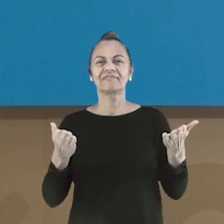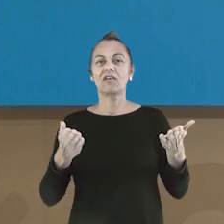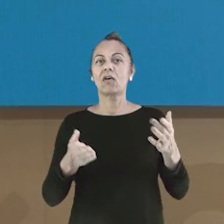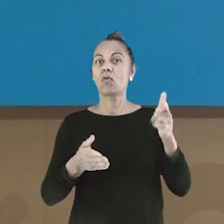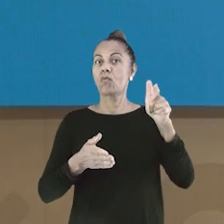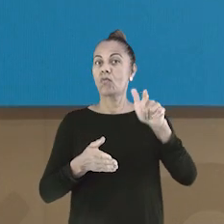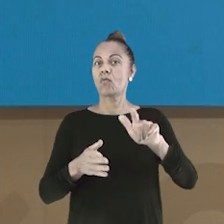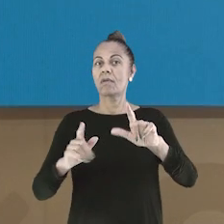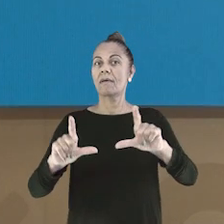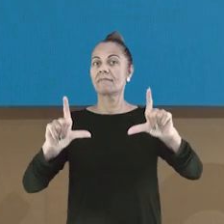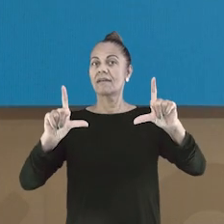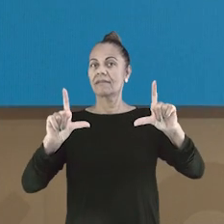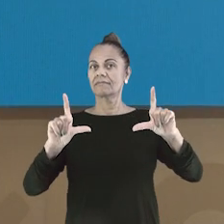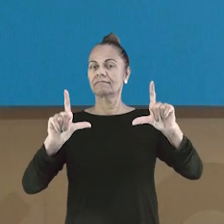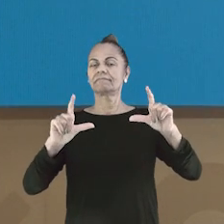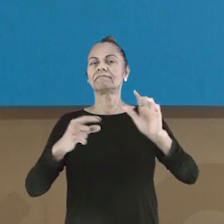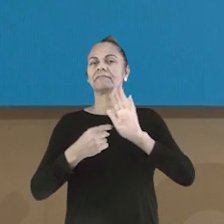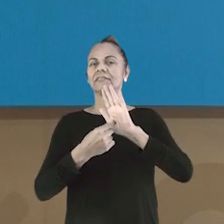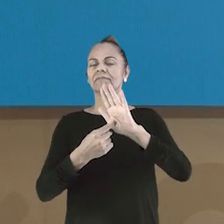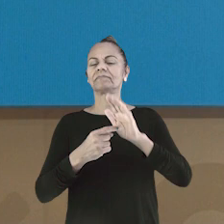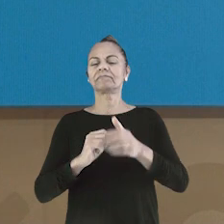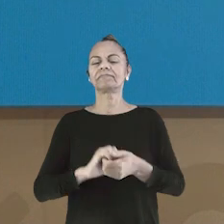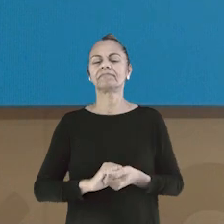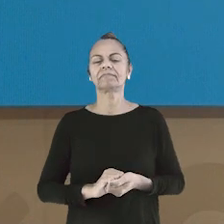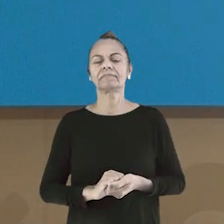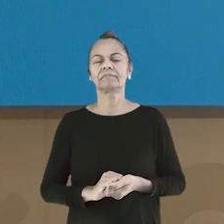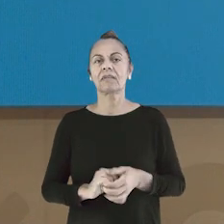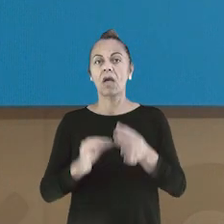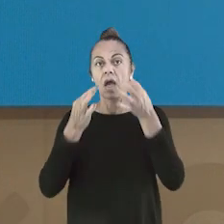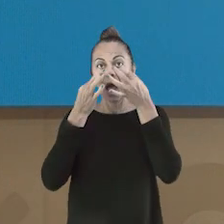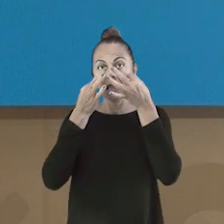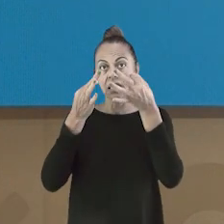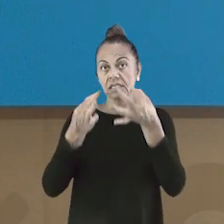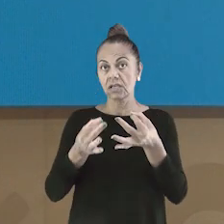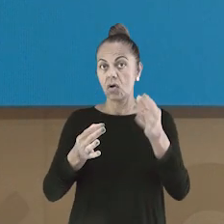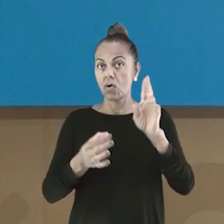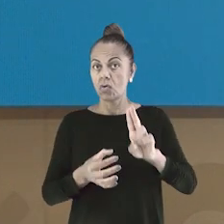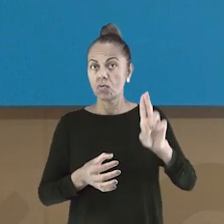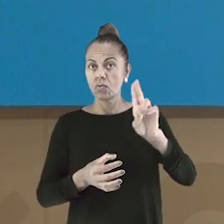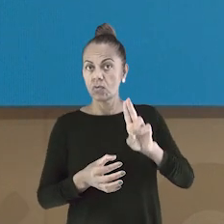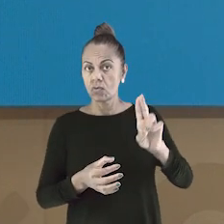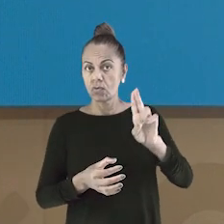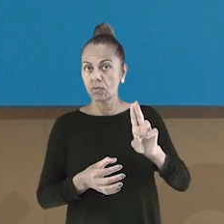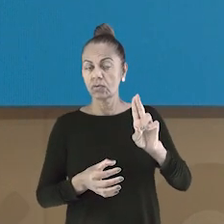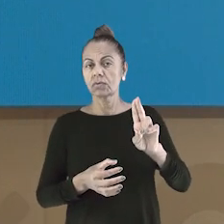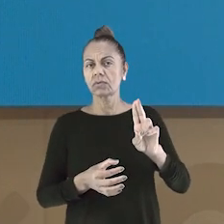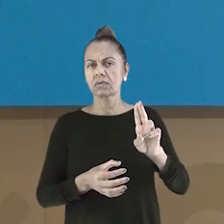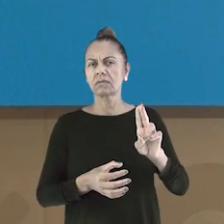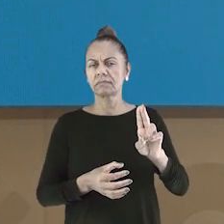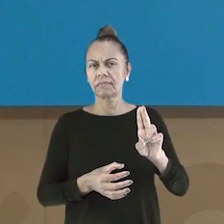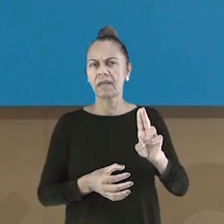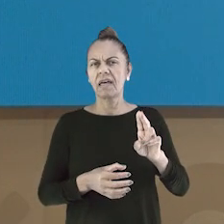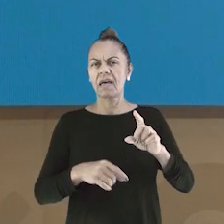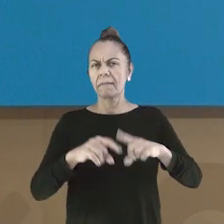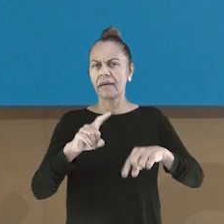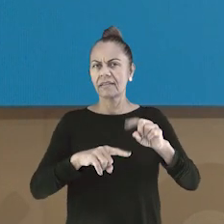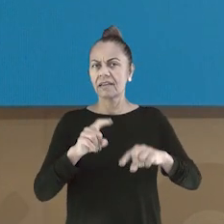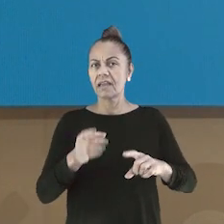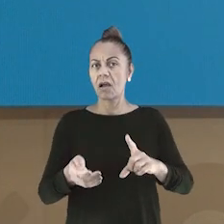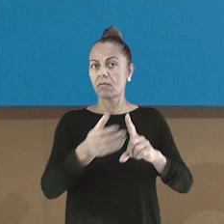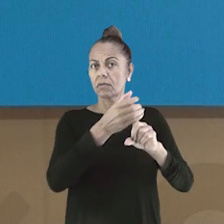de sinalização. Vamos fazer a leitura juntos. Olha lá. Atenção. Uso obrigatório de EPIs.